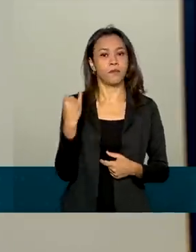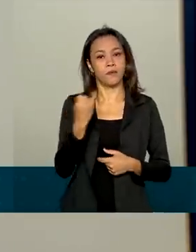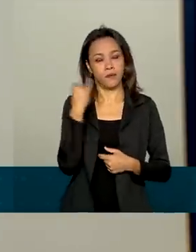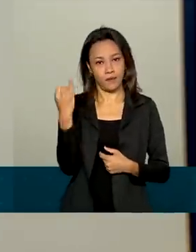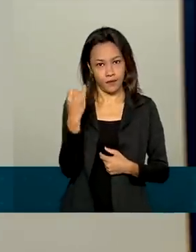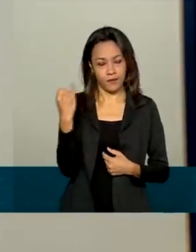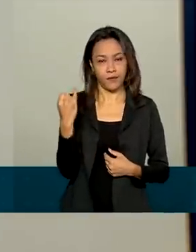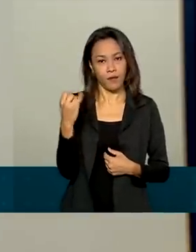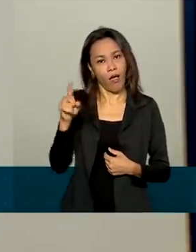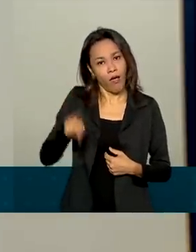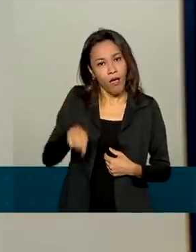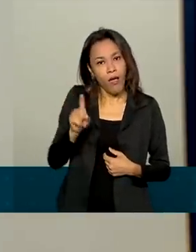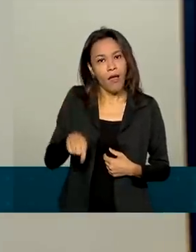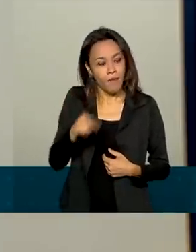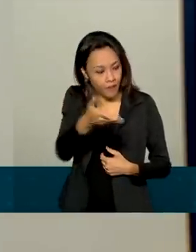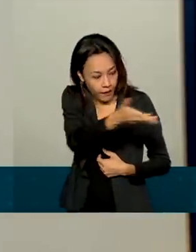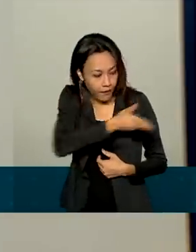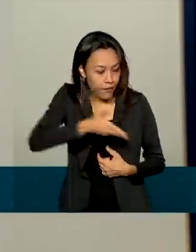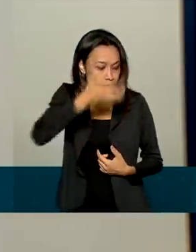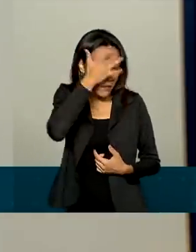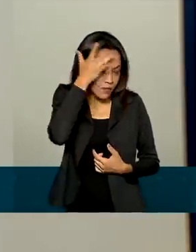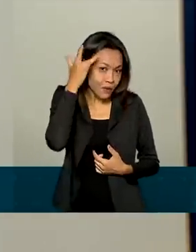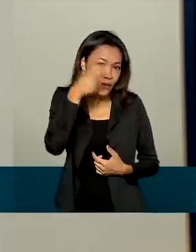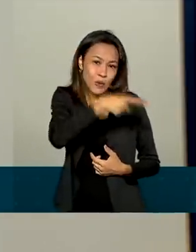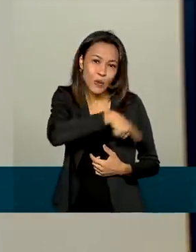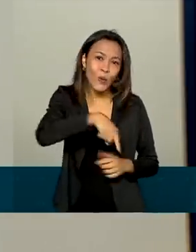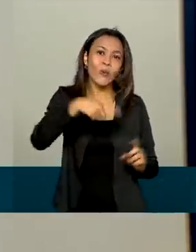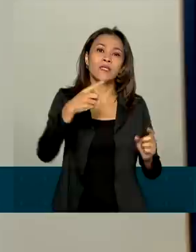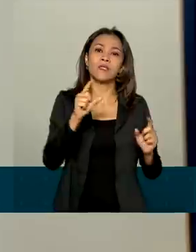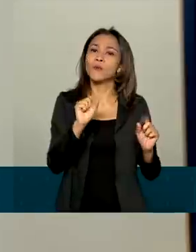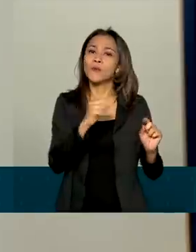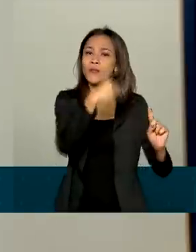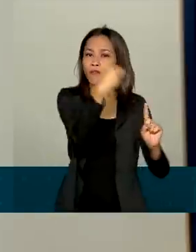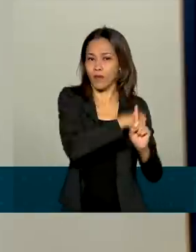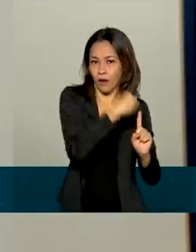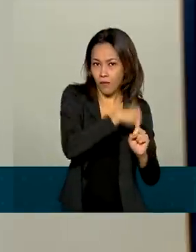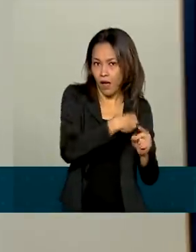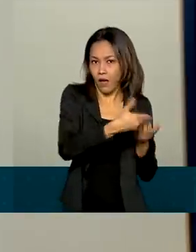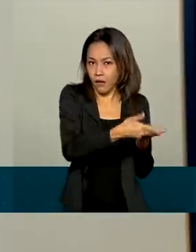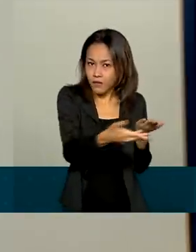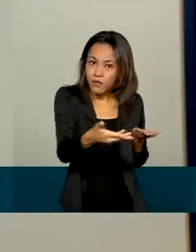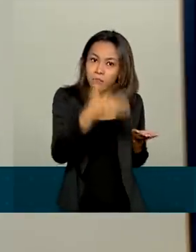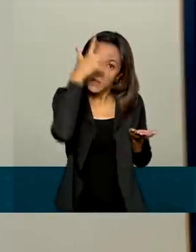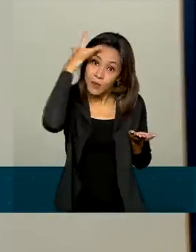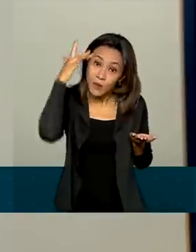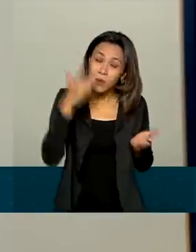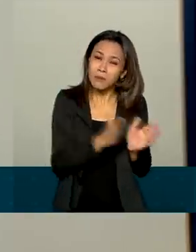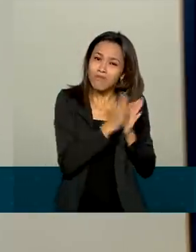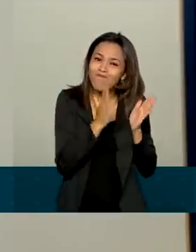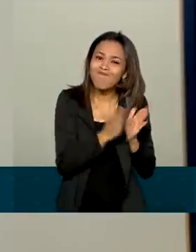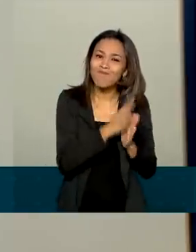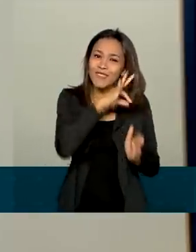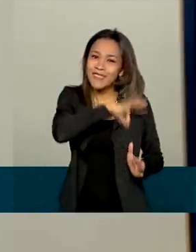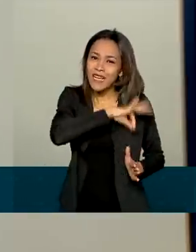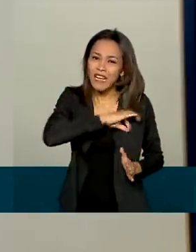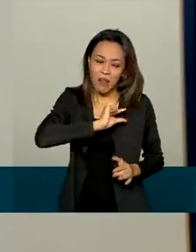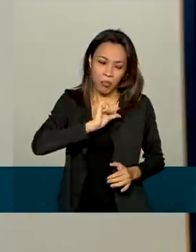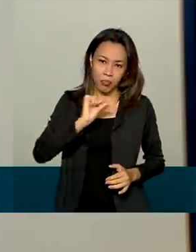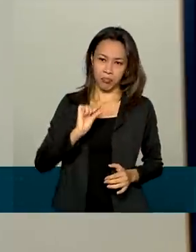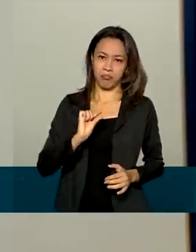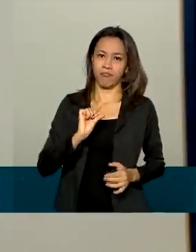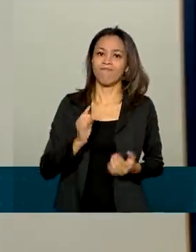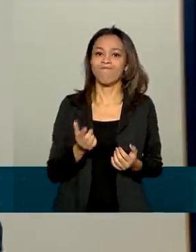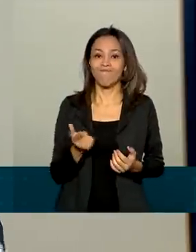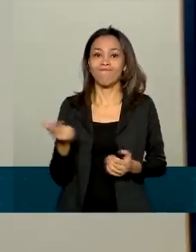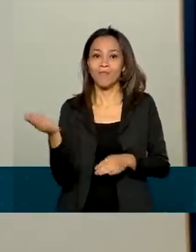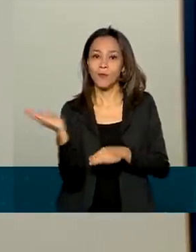ele é justamente destinado àquelas pessoas que estão em situação de vulnerabilidade, pessoas de baixo orçamento. Então, nós